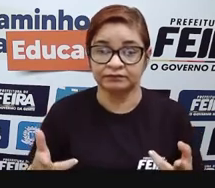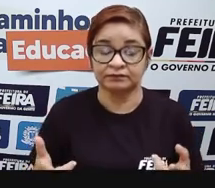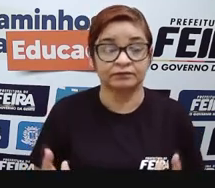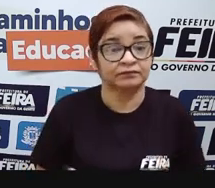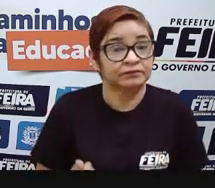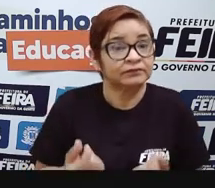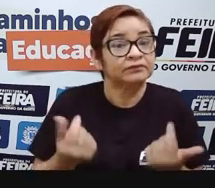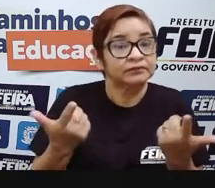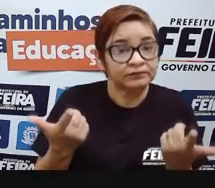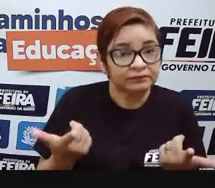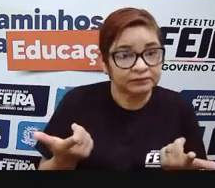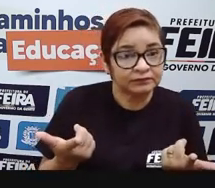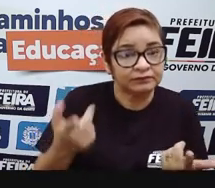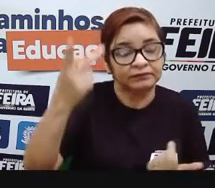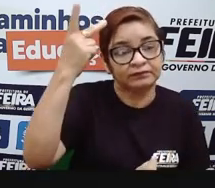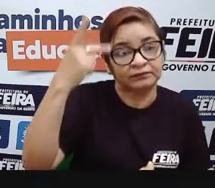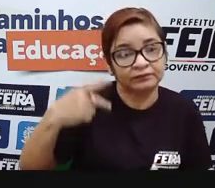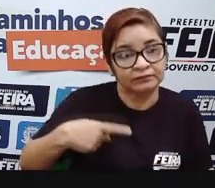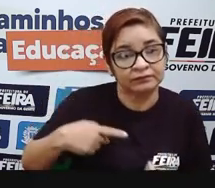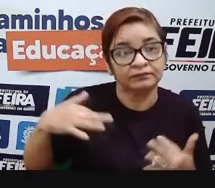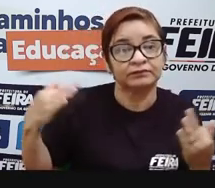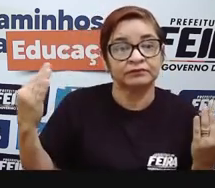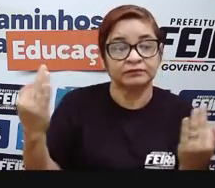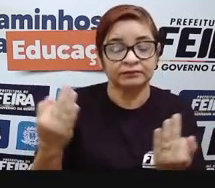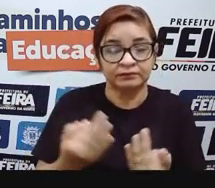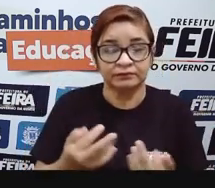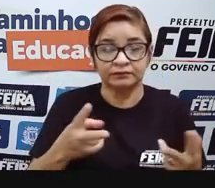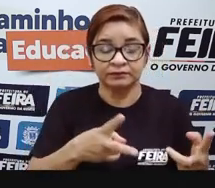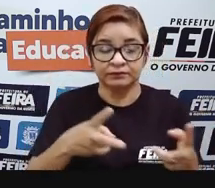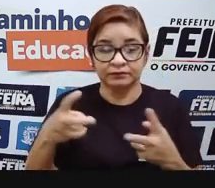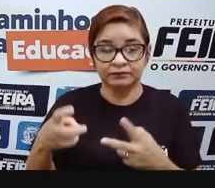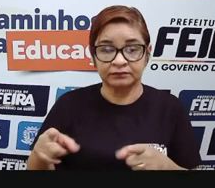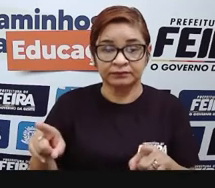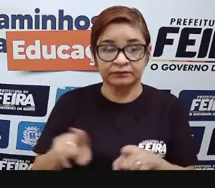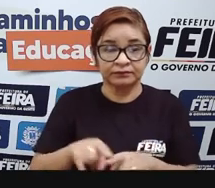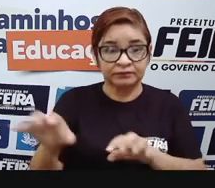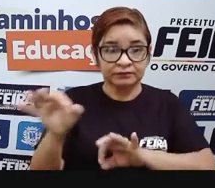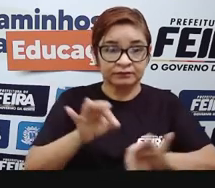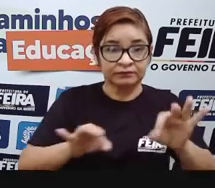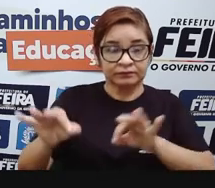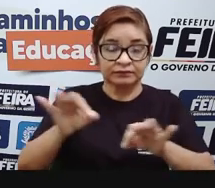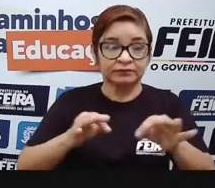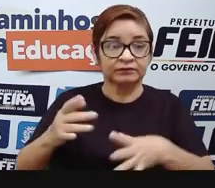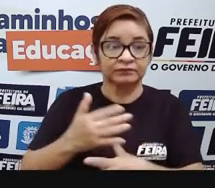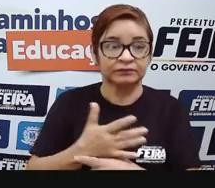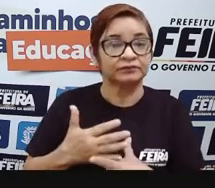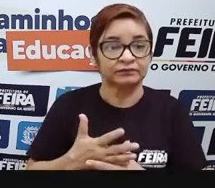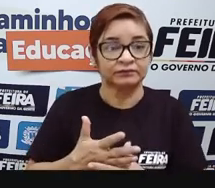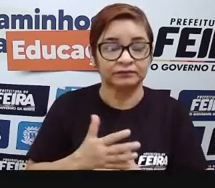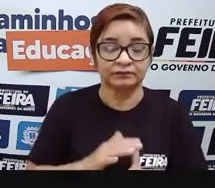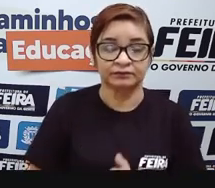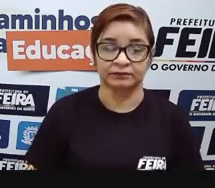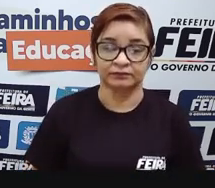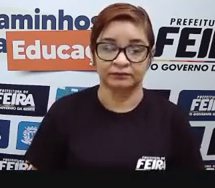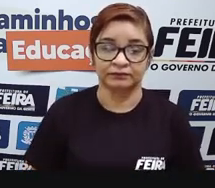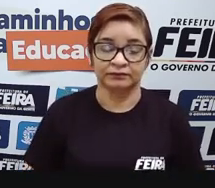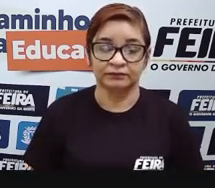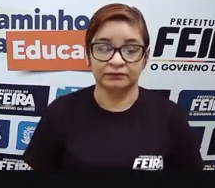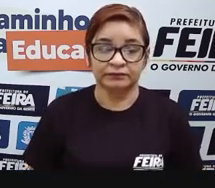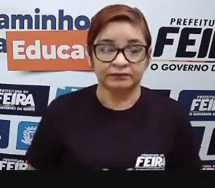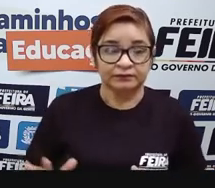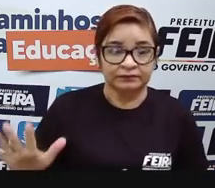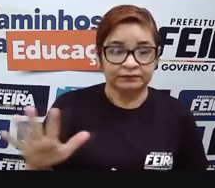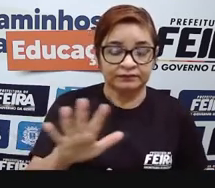sobrevivência dali. E a gente também observa pelo aspecto da organização da cidade, né, de uma forma, de